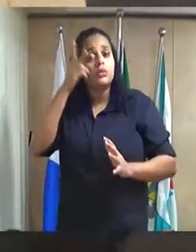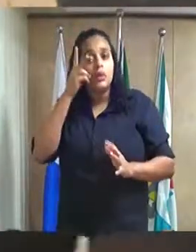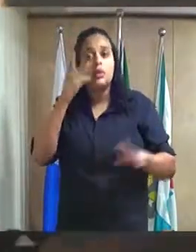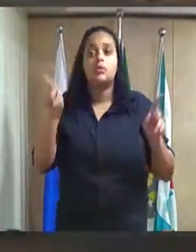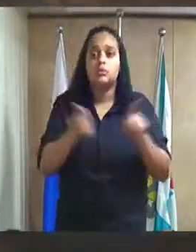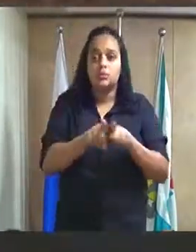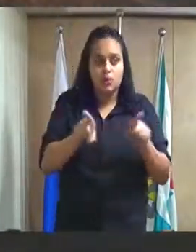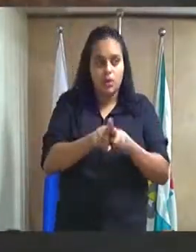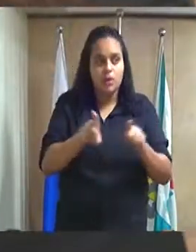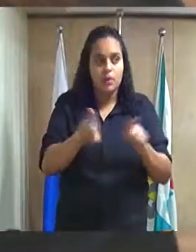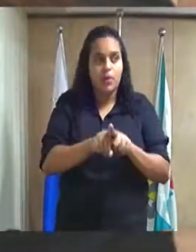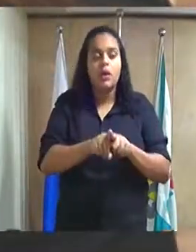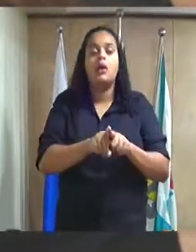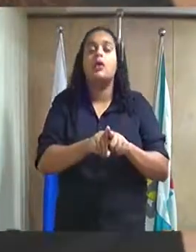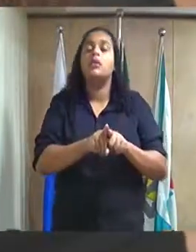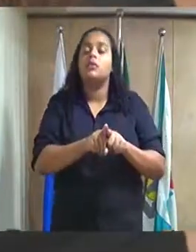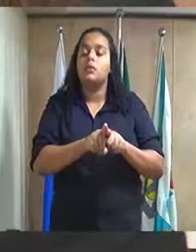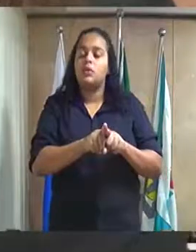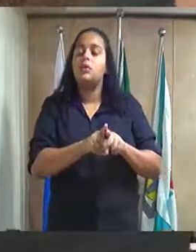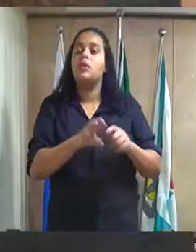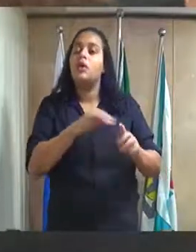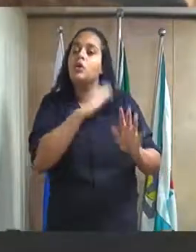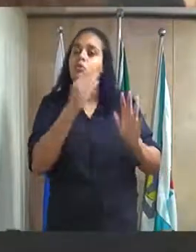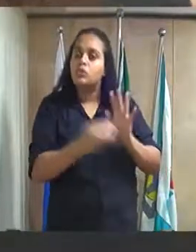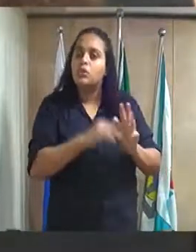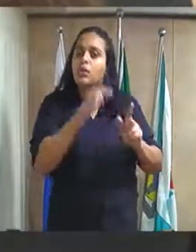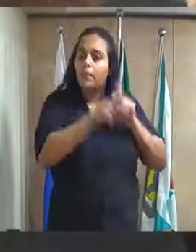casa, público presente.